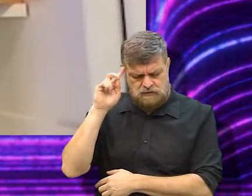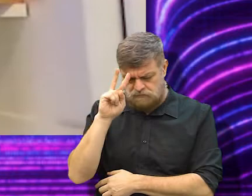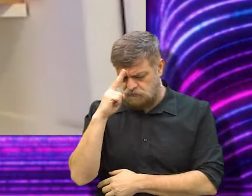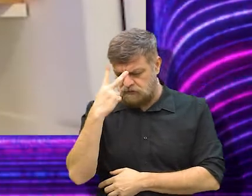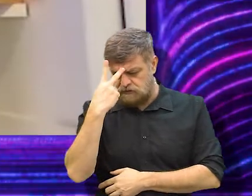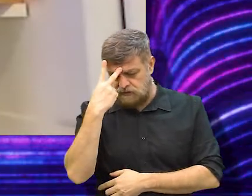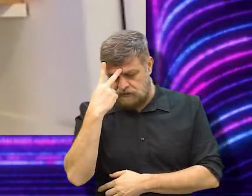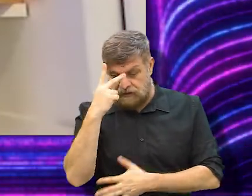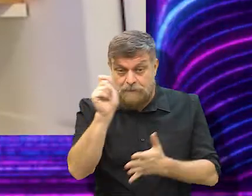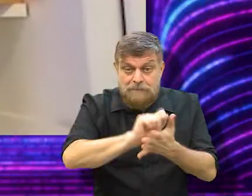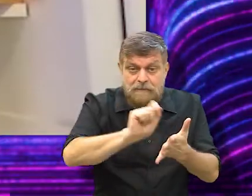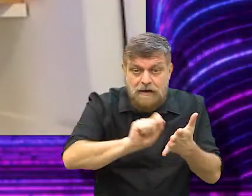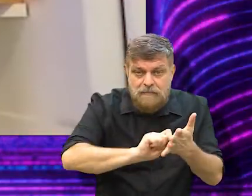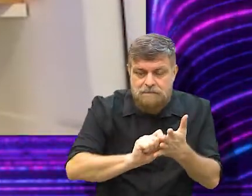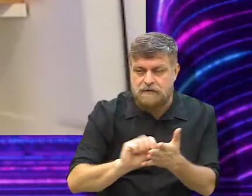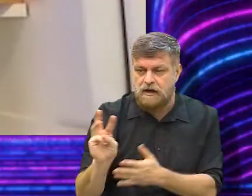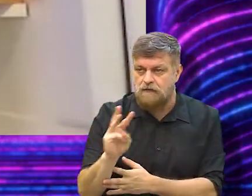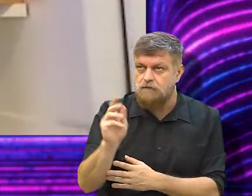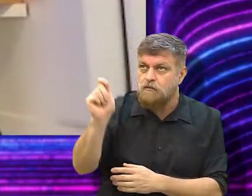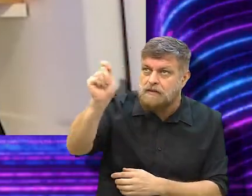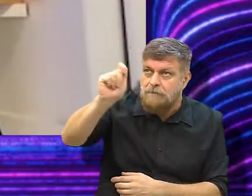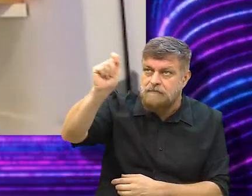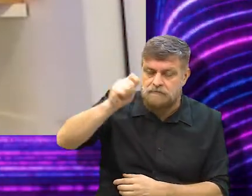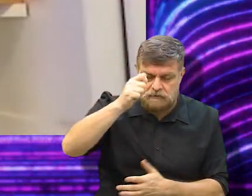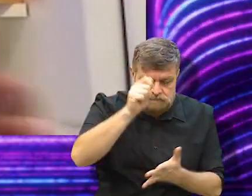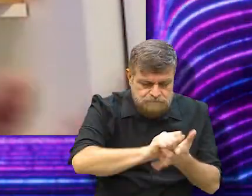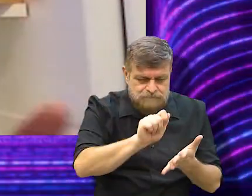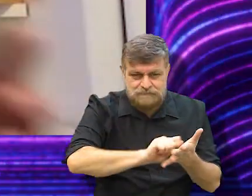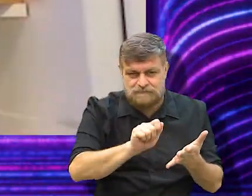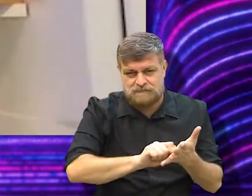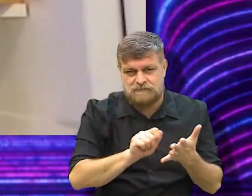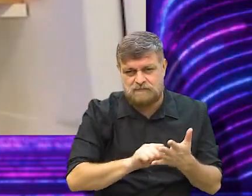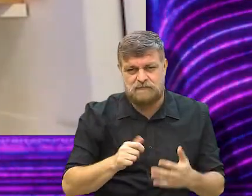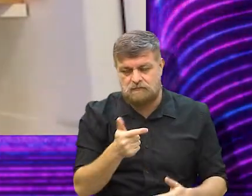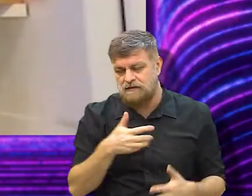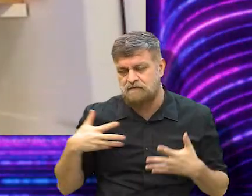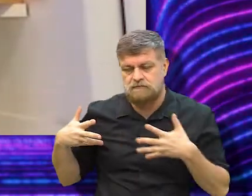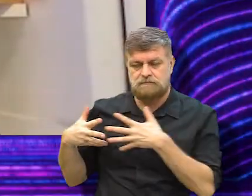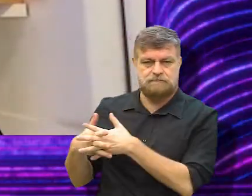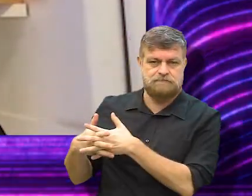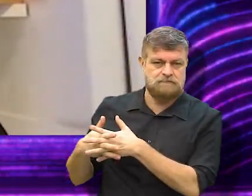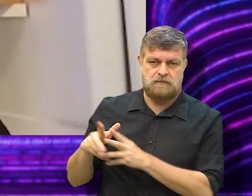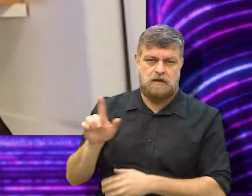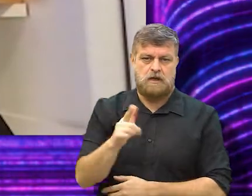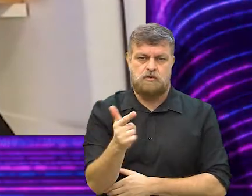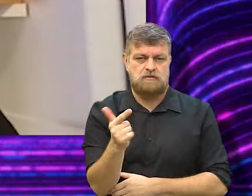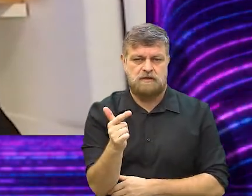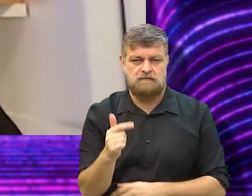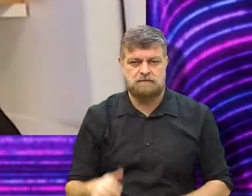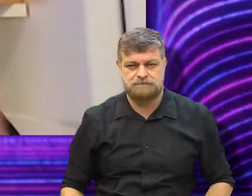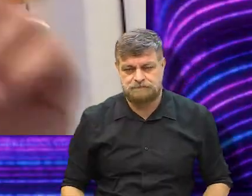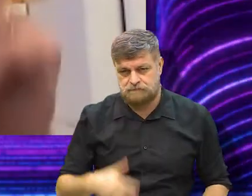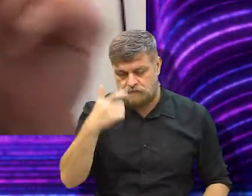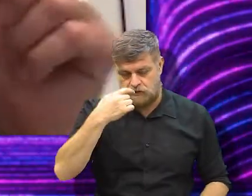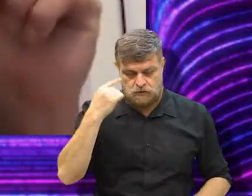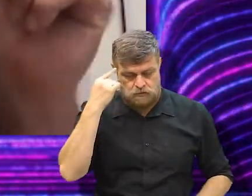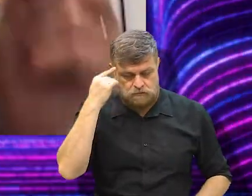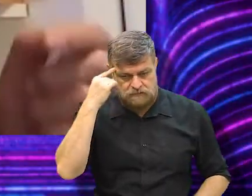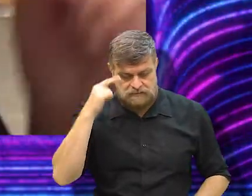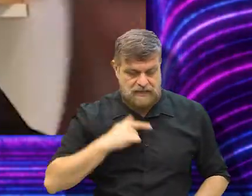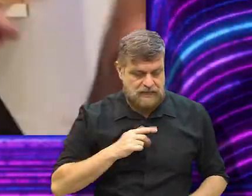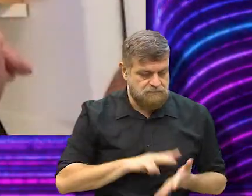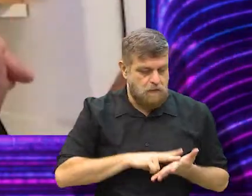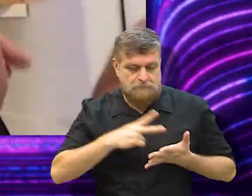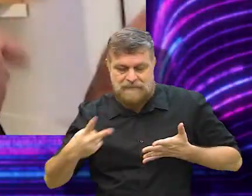trabalho intensamente na publicação do Voo da Pipa. Então, não há essa interferência. Agora, eu não penso,